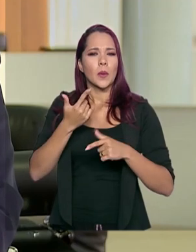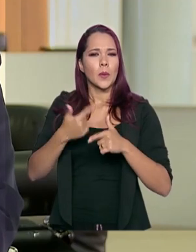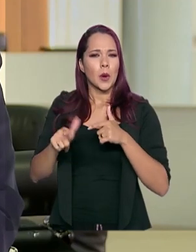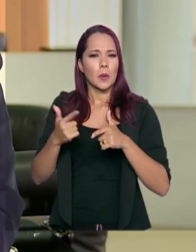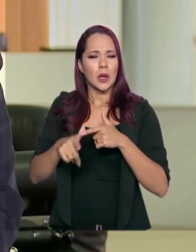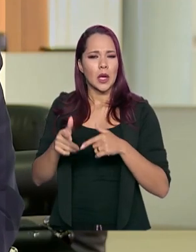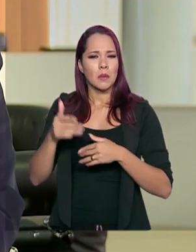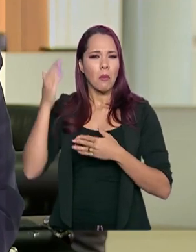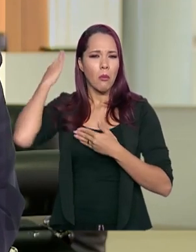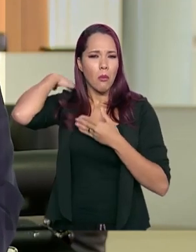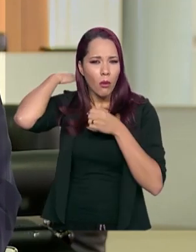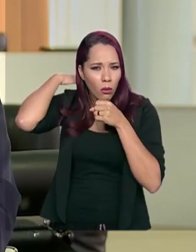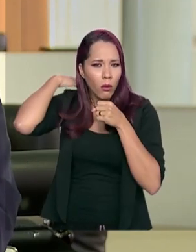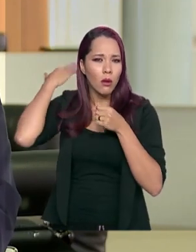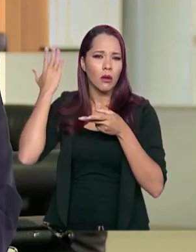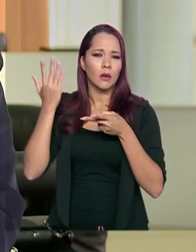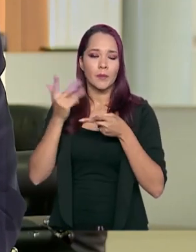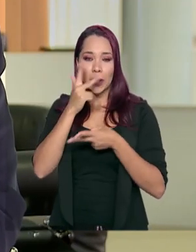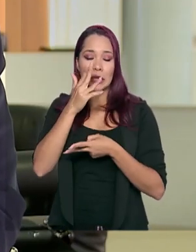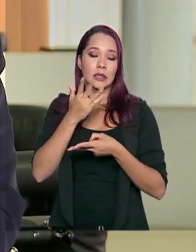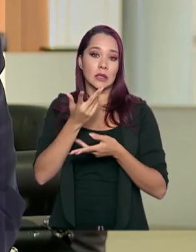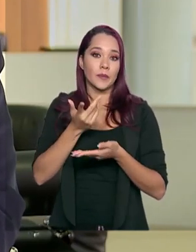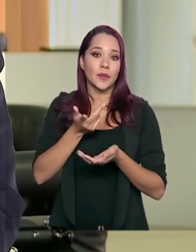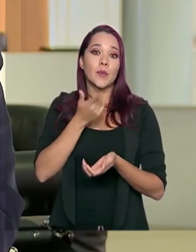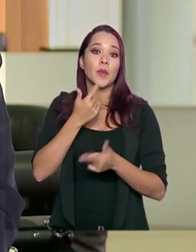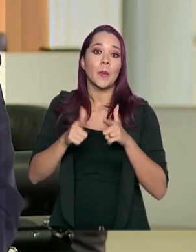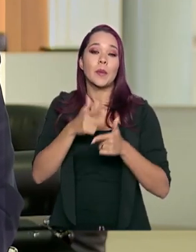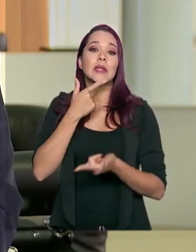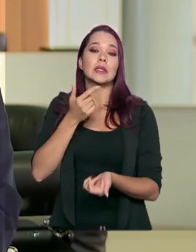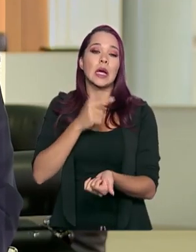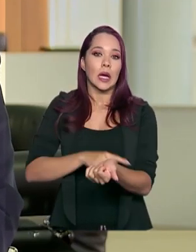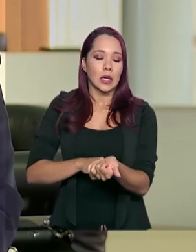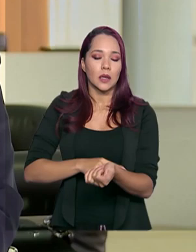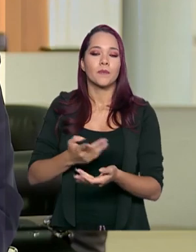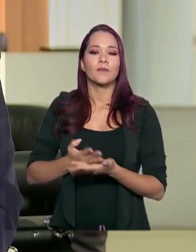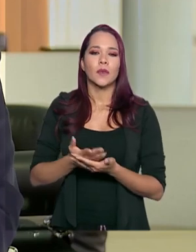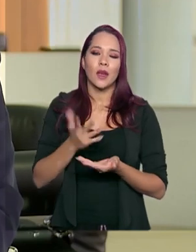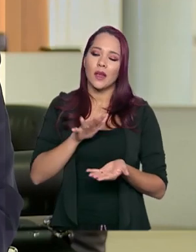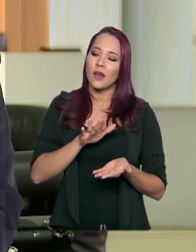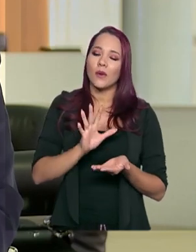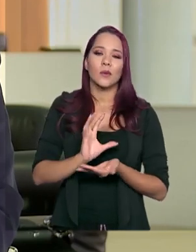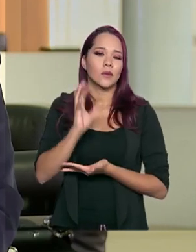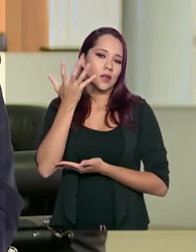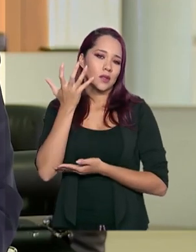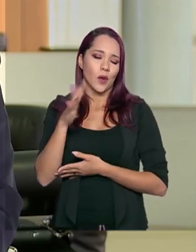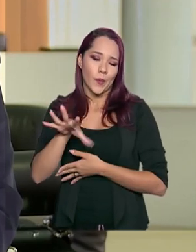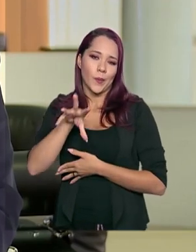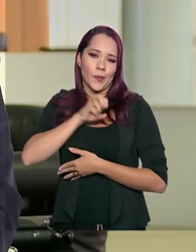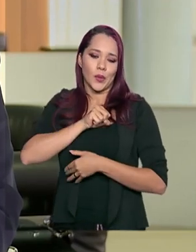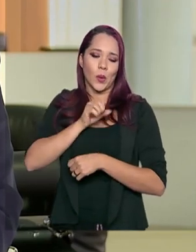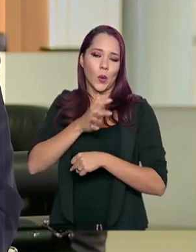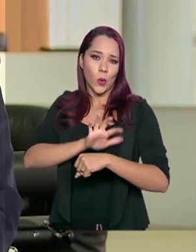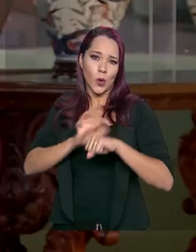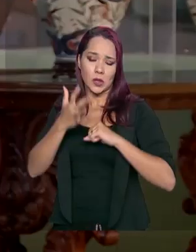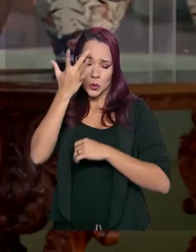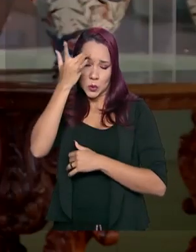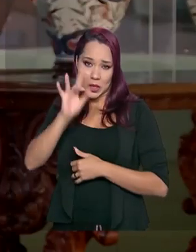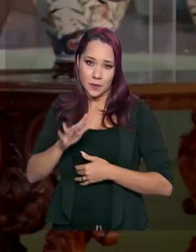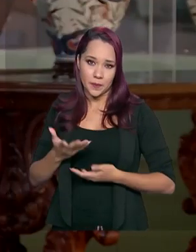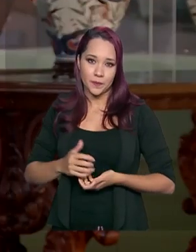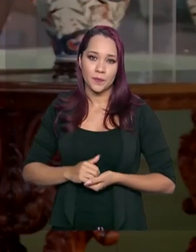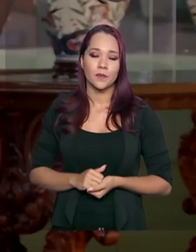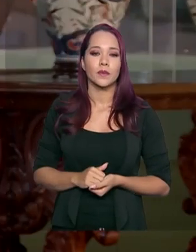Tuberculose, salvo engano, anemia, na verdade, e acabaram contraindo nesse trânsito por motivos que a gente ainda desconhece.